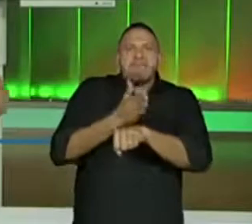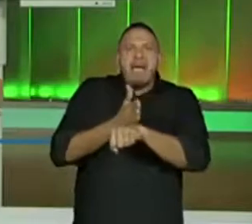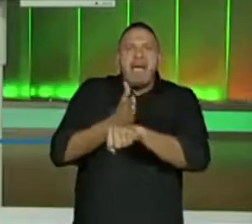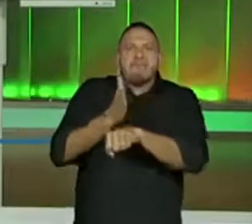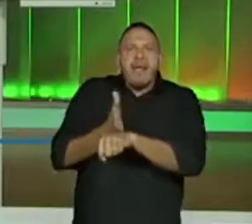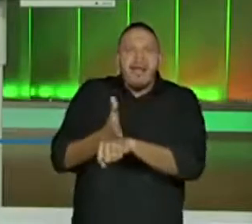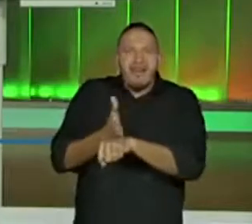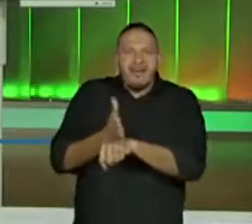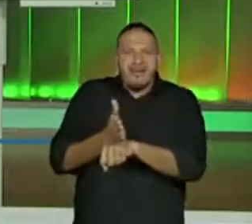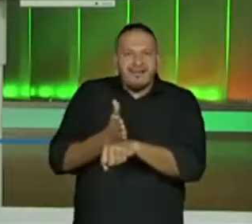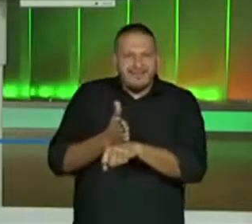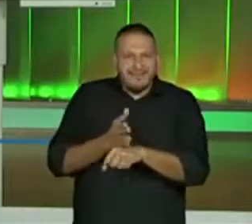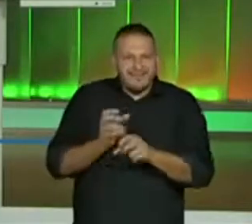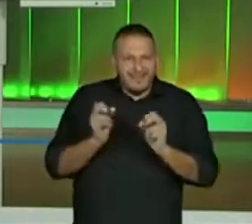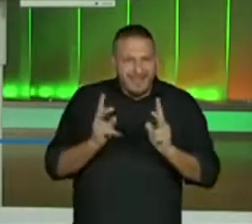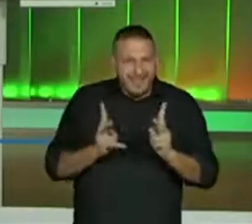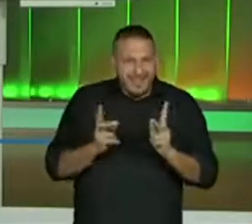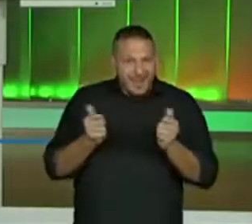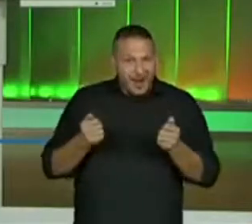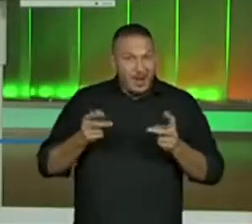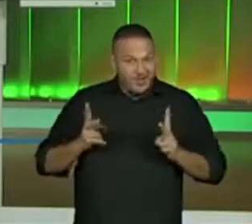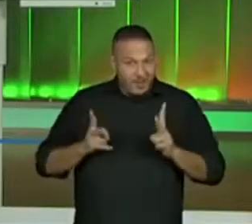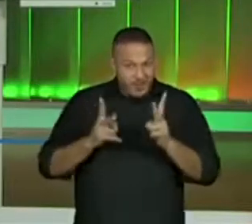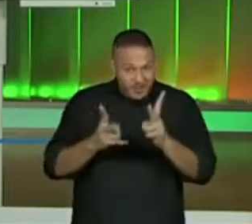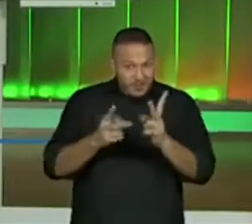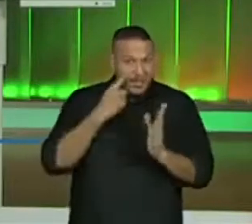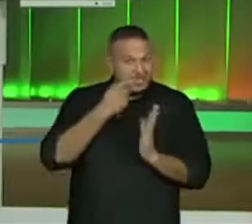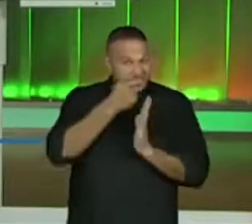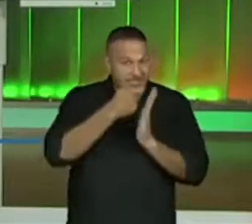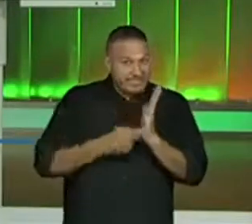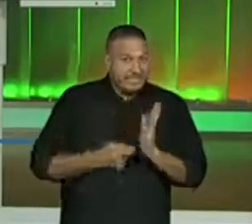vamos continuar então nossa exploração do texto